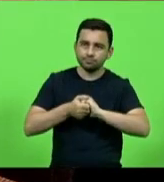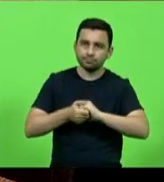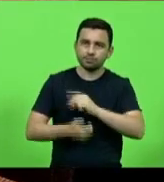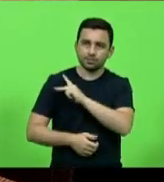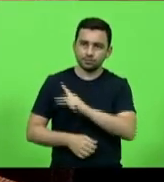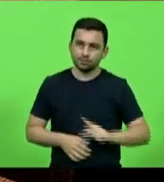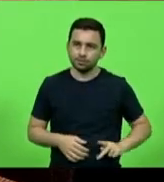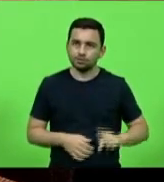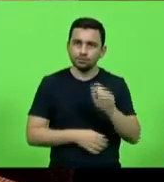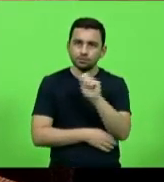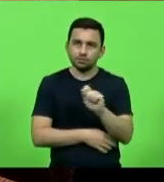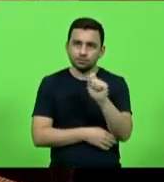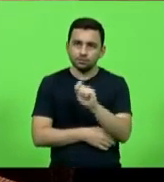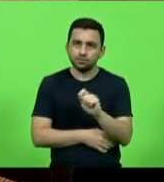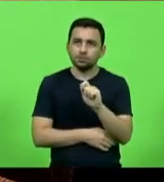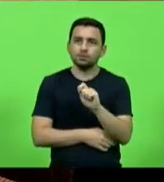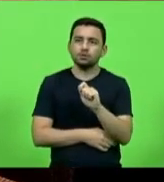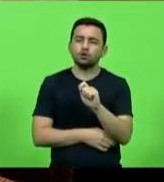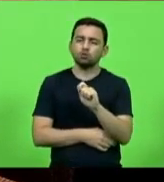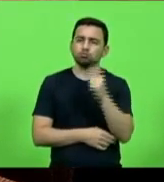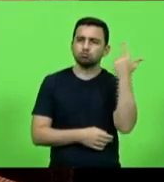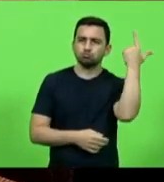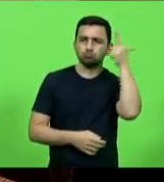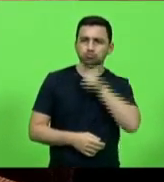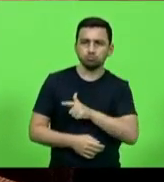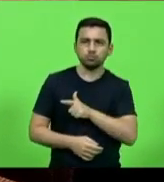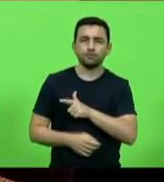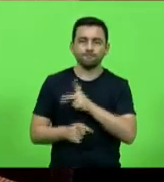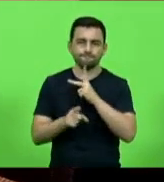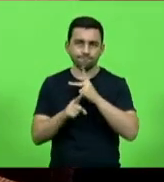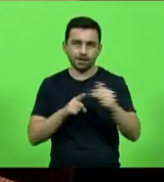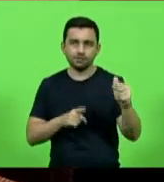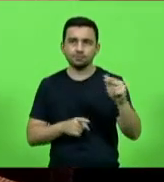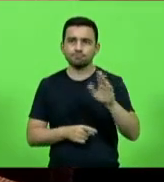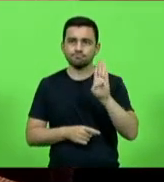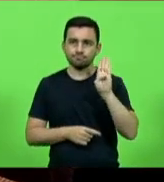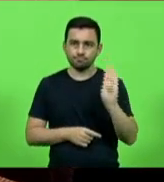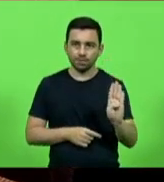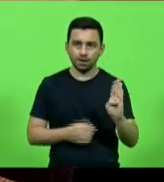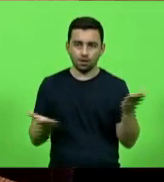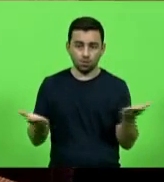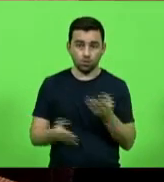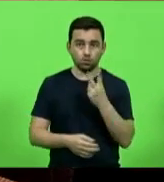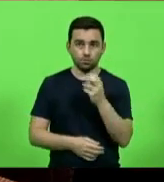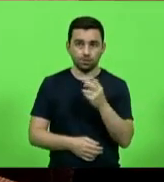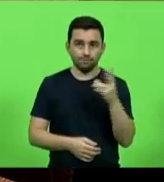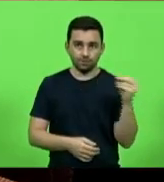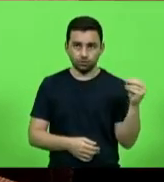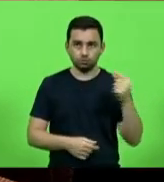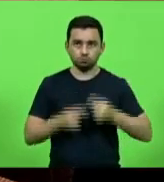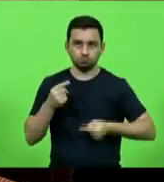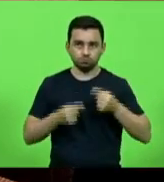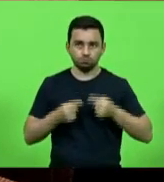Futebol, pela conquista do título de campeão da Série B do Campeonato Brasileiro em 2020. Em discussão.